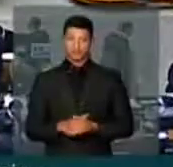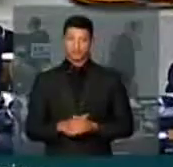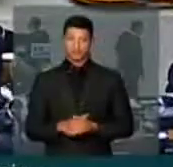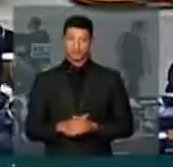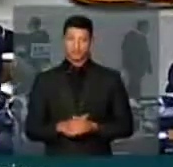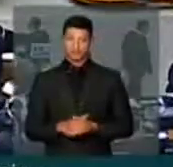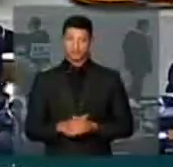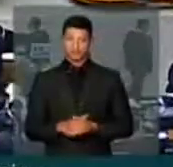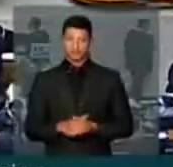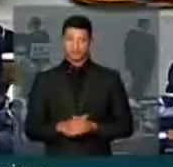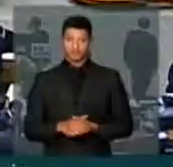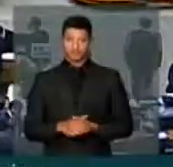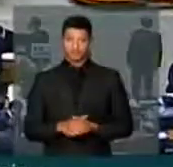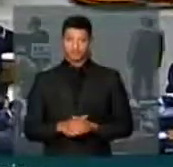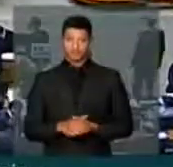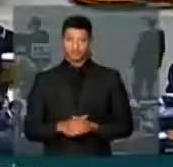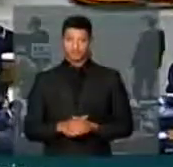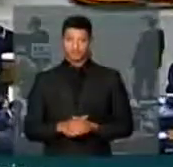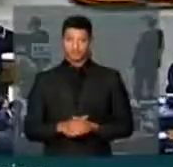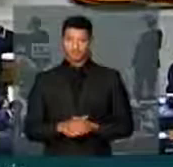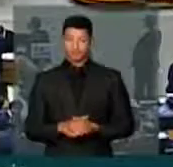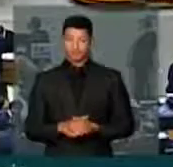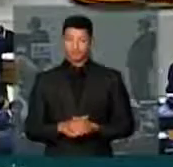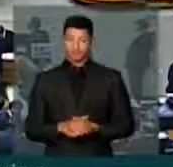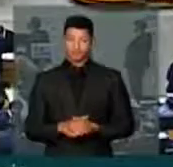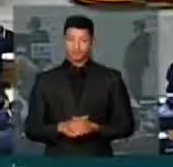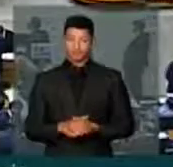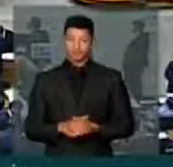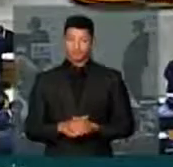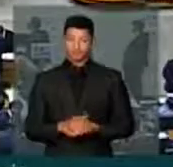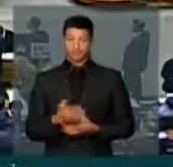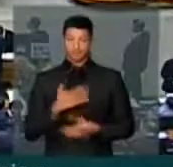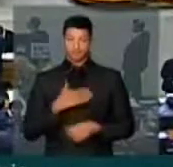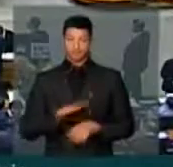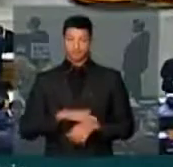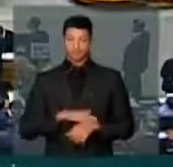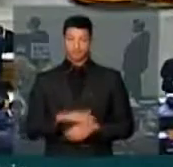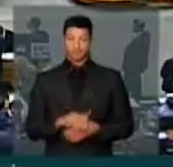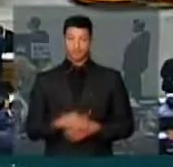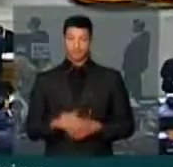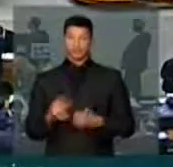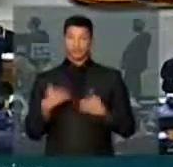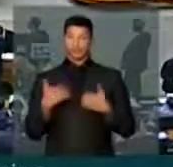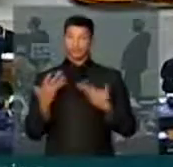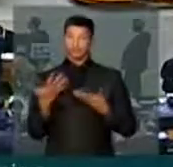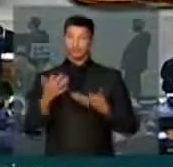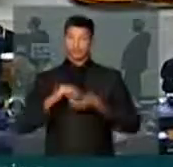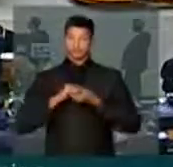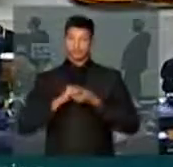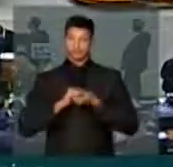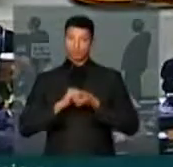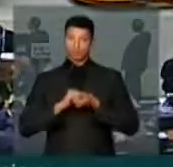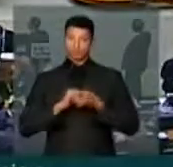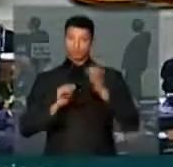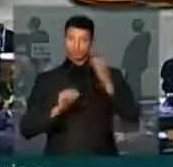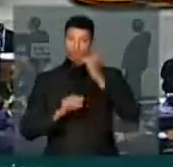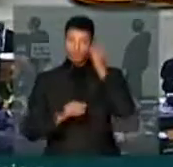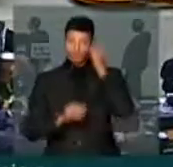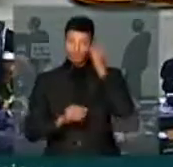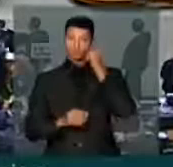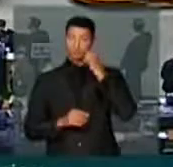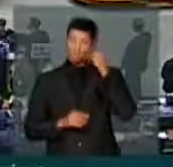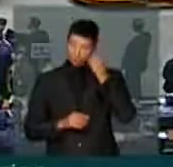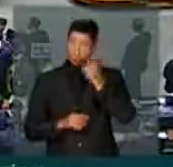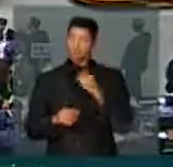Foi do bom, José. Uma palavra, Vossa Excelência. Meu tempo aí, presidente. Queria cumprimentar aqui os caros deputados,